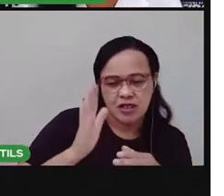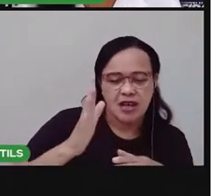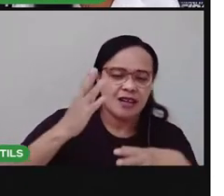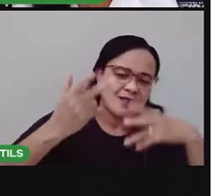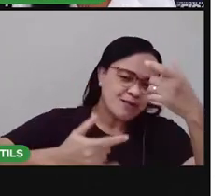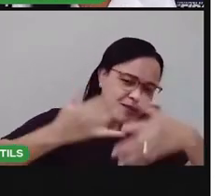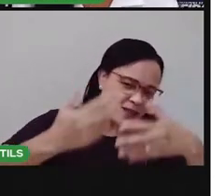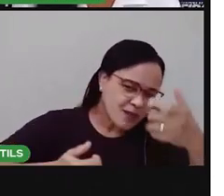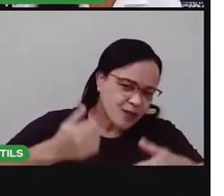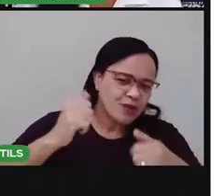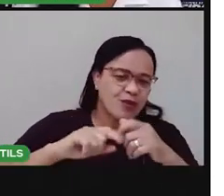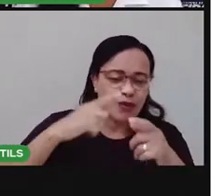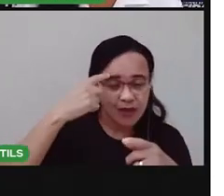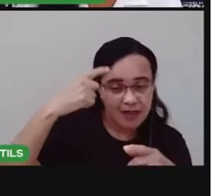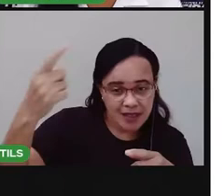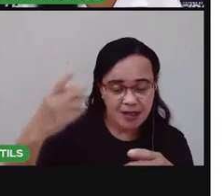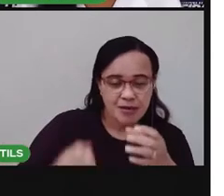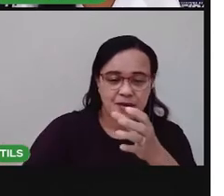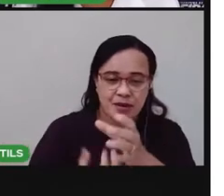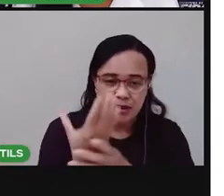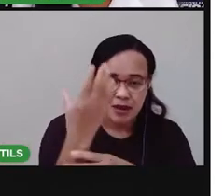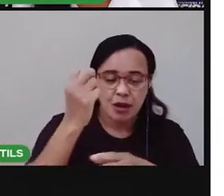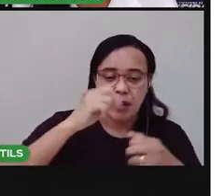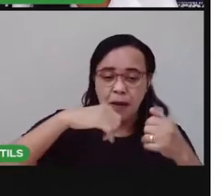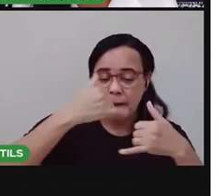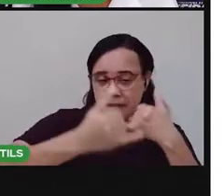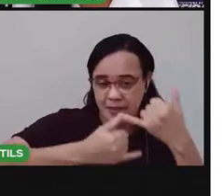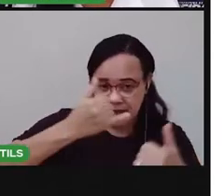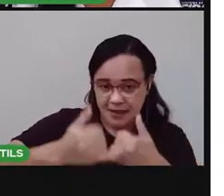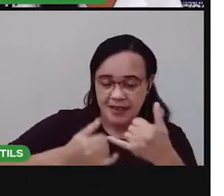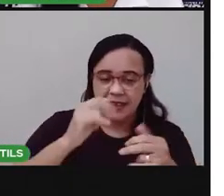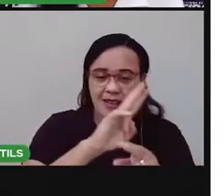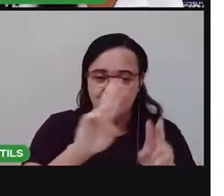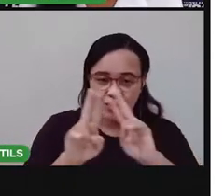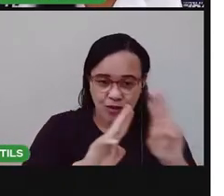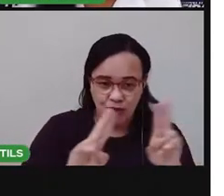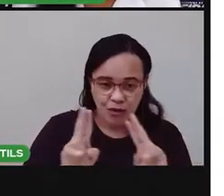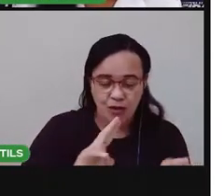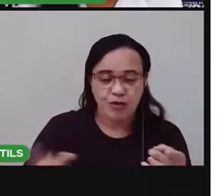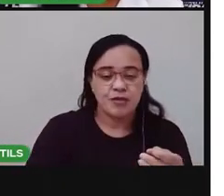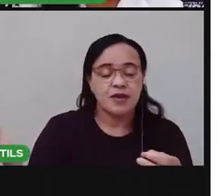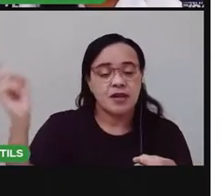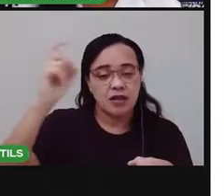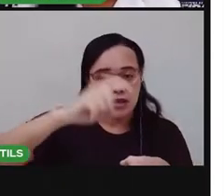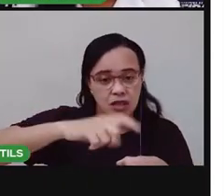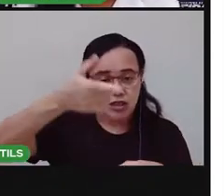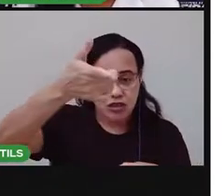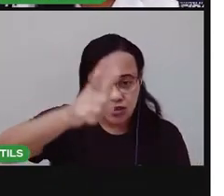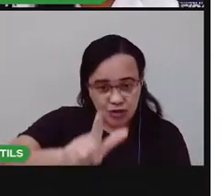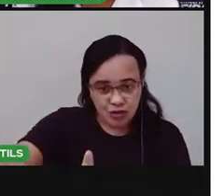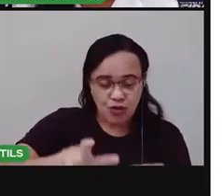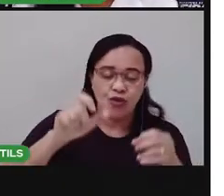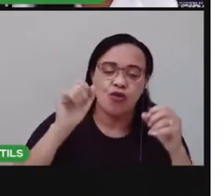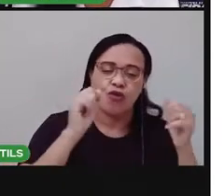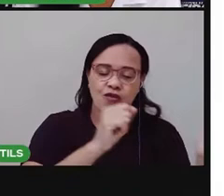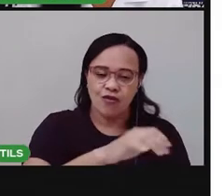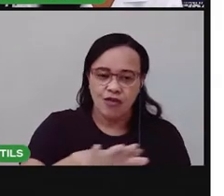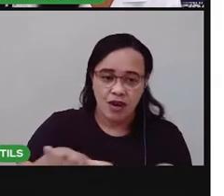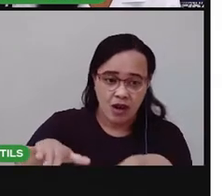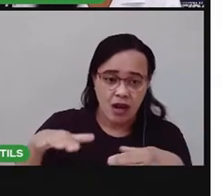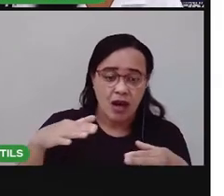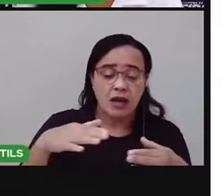origem dos brinquedos, sobre o nome de alguns brinquedos e a gente vai retomar esse assunto durante essa aula.